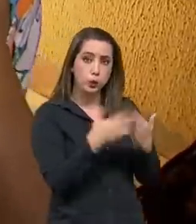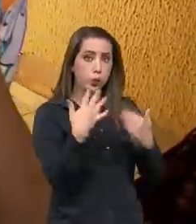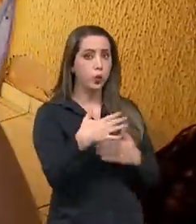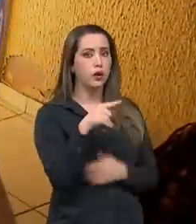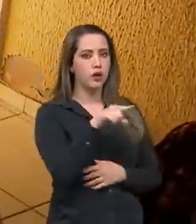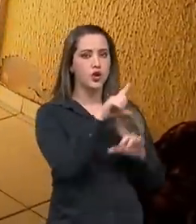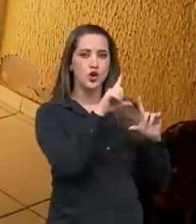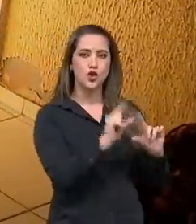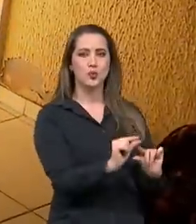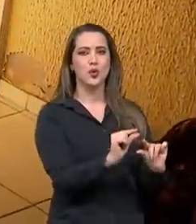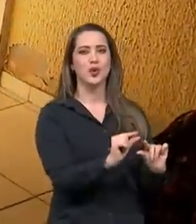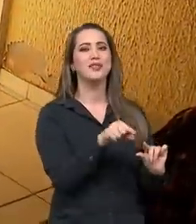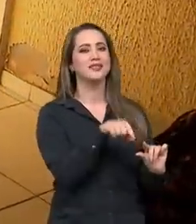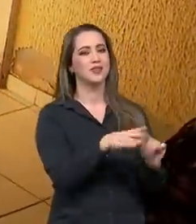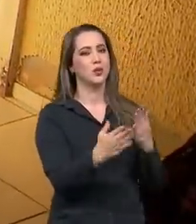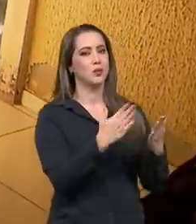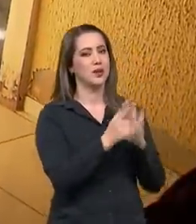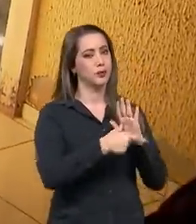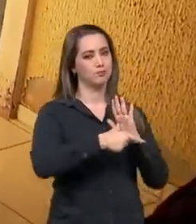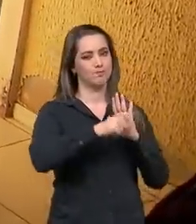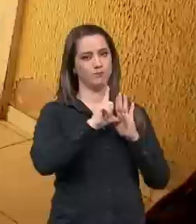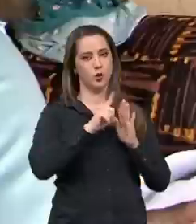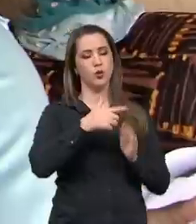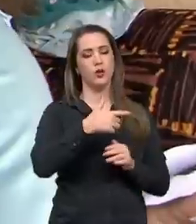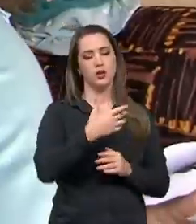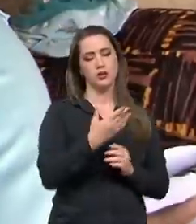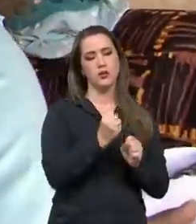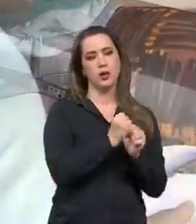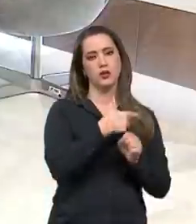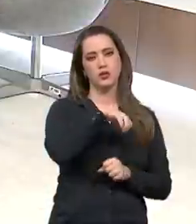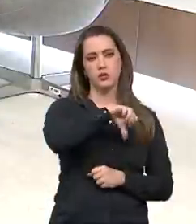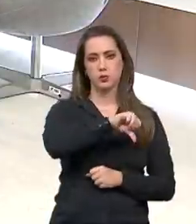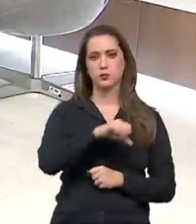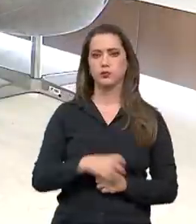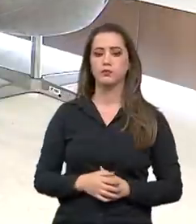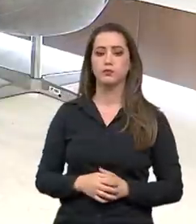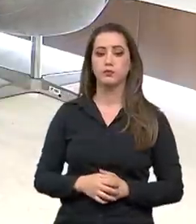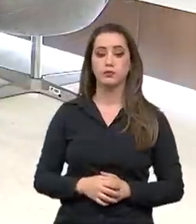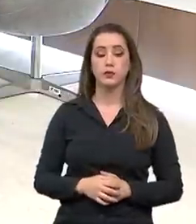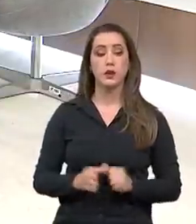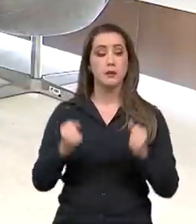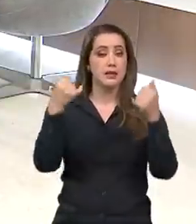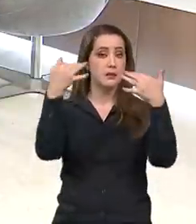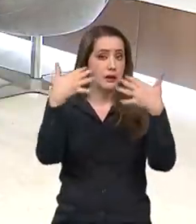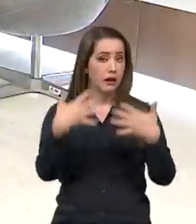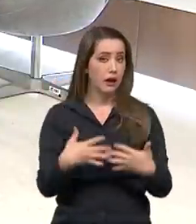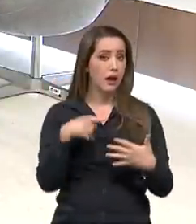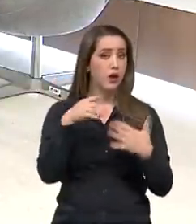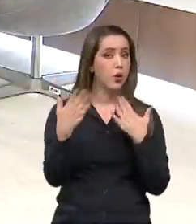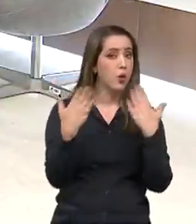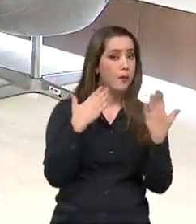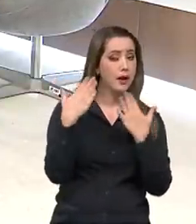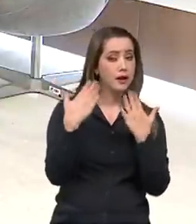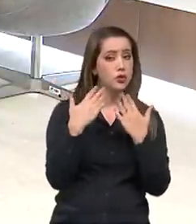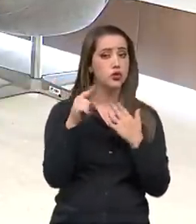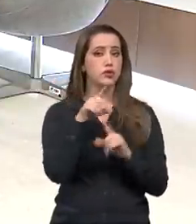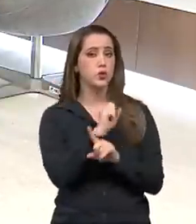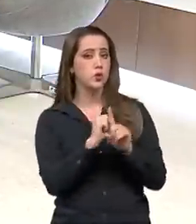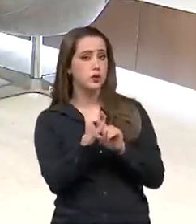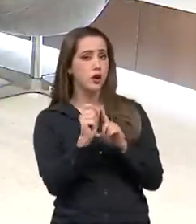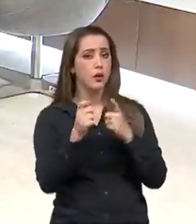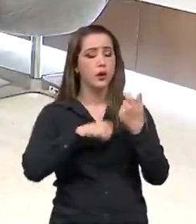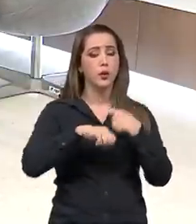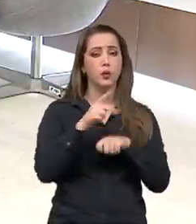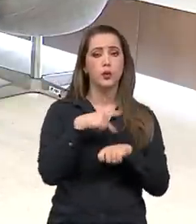ano comparado ao período pré-pandemia em 2019. Para fazer uma análise sobre o cenário social e